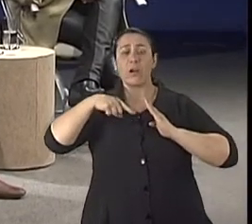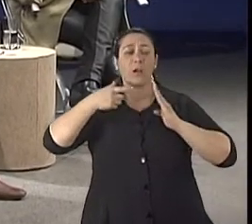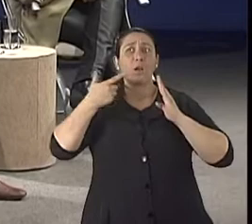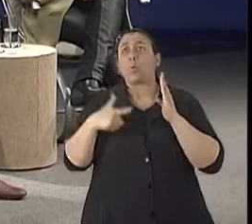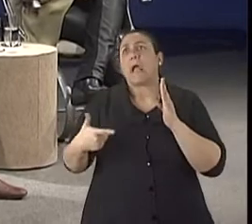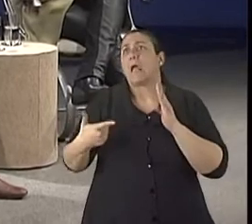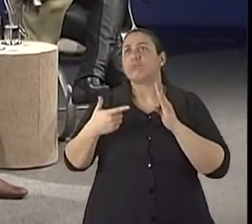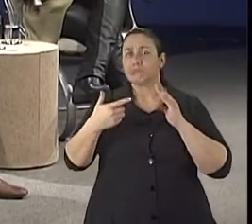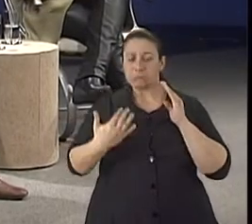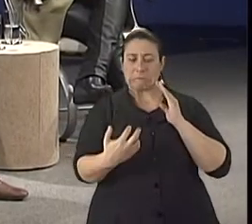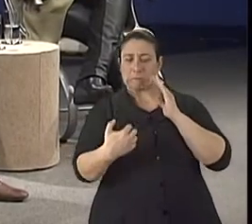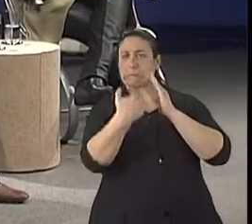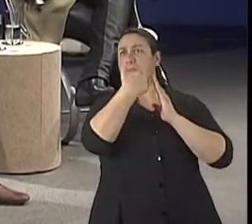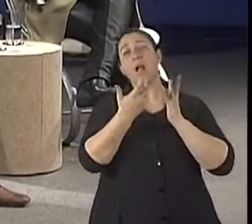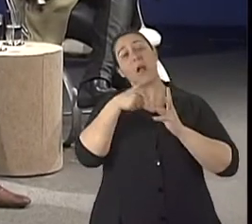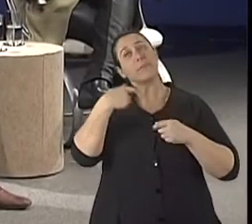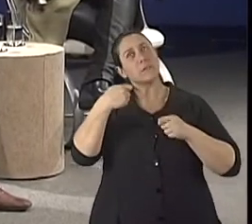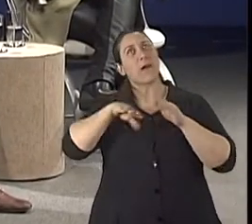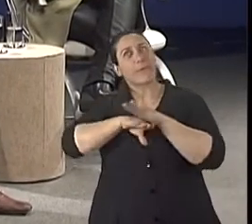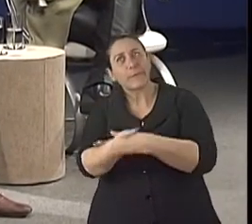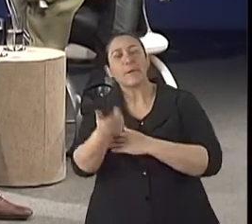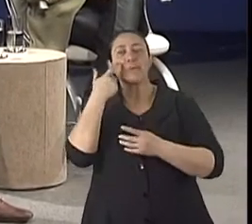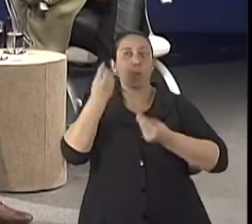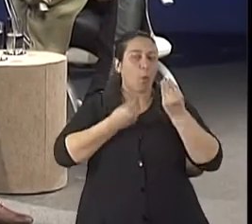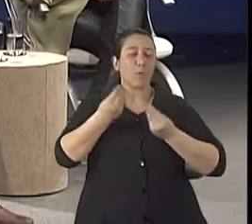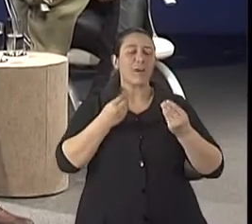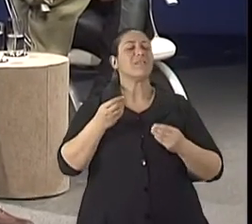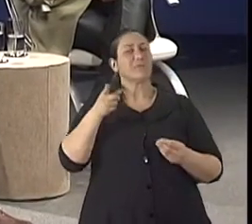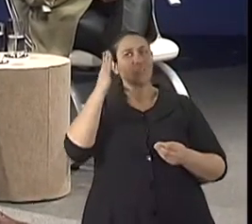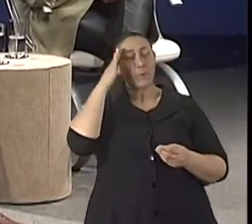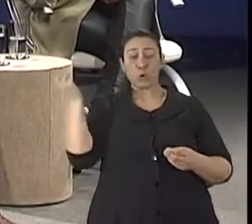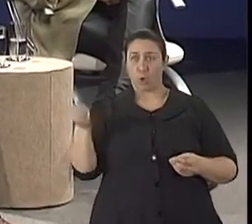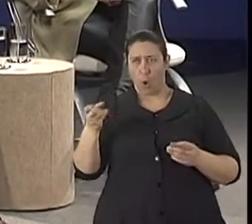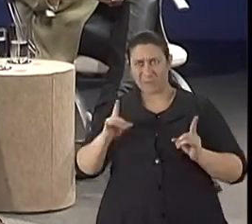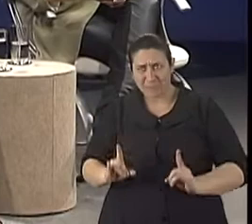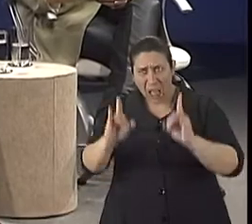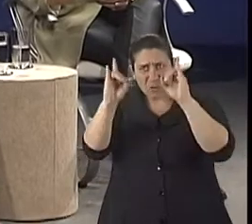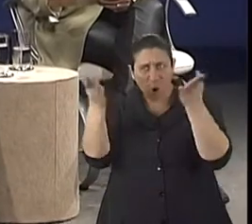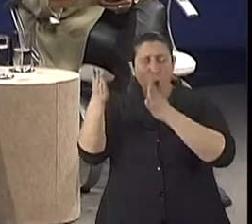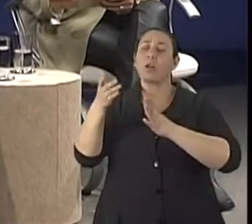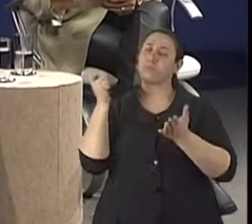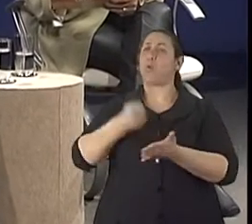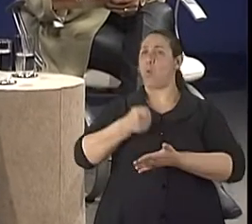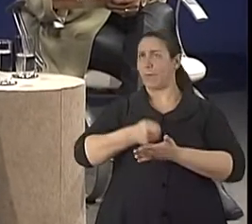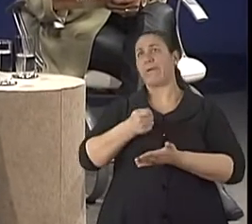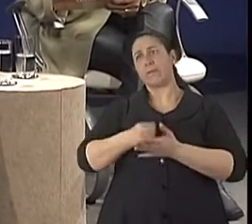toda orientação que a gente dá e tal. As novas edificações, né? Aí sim, aí são legislações